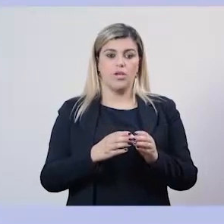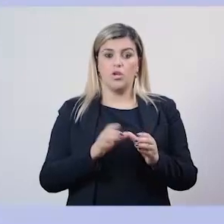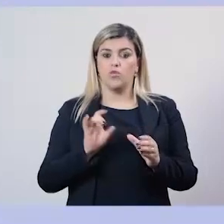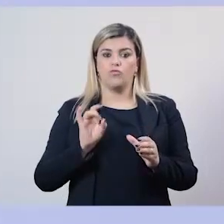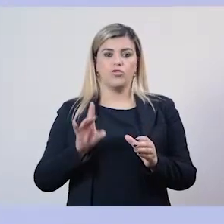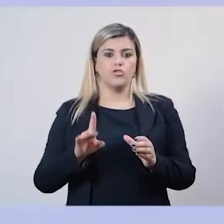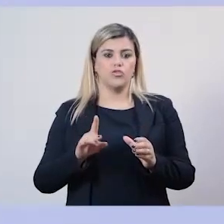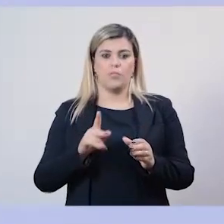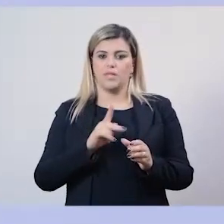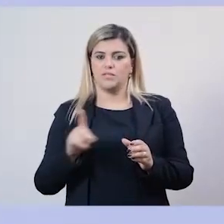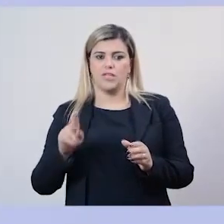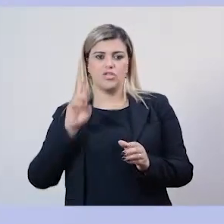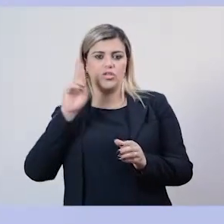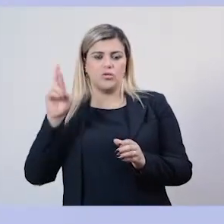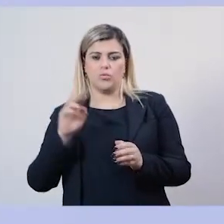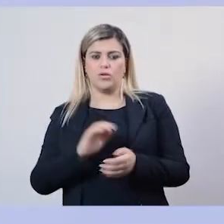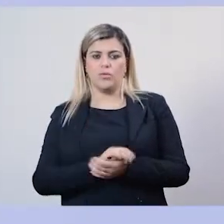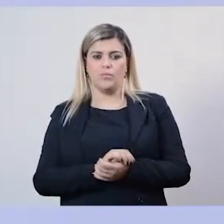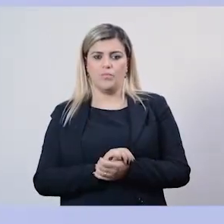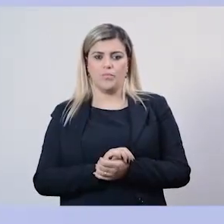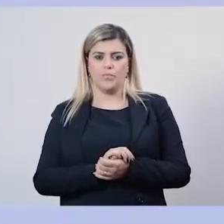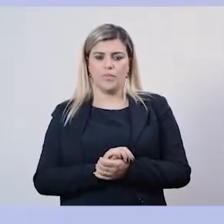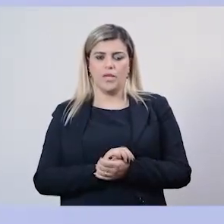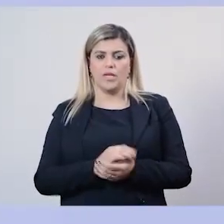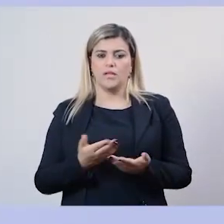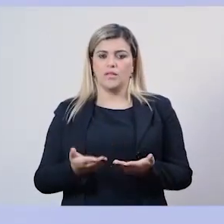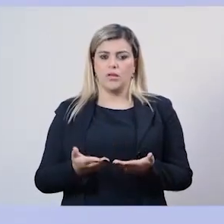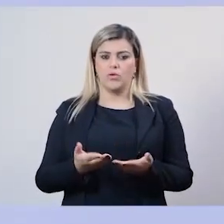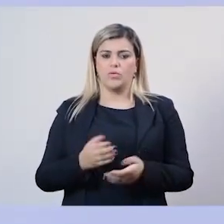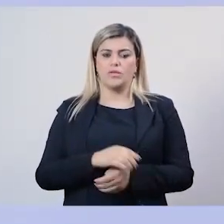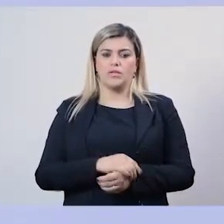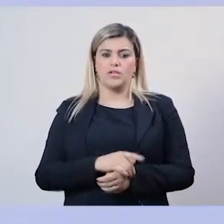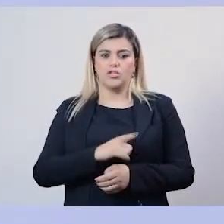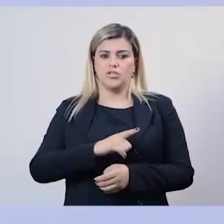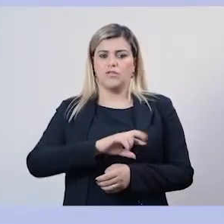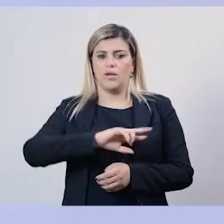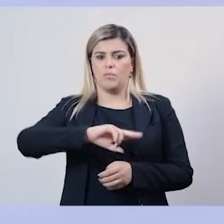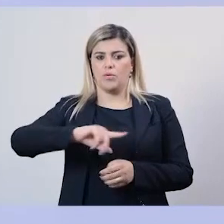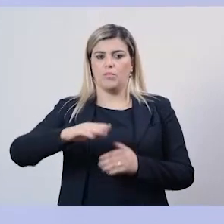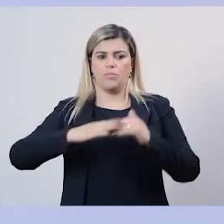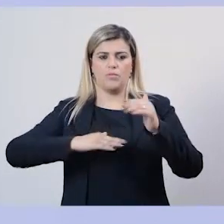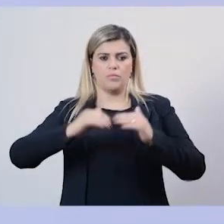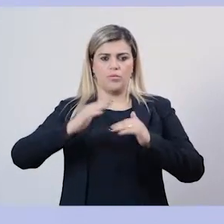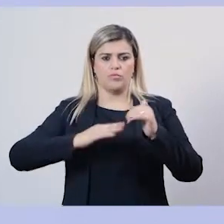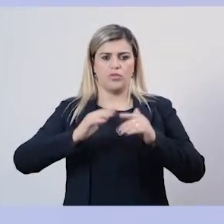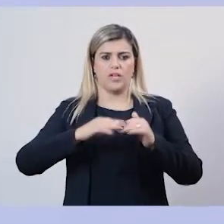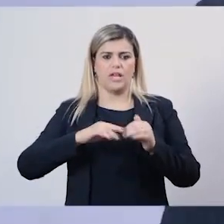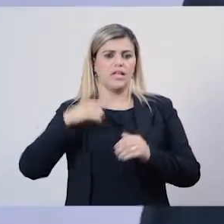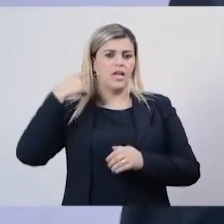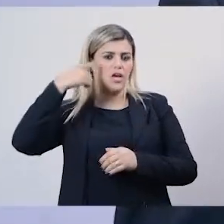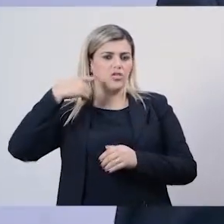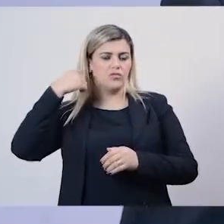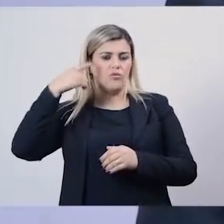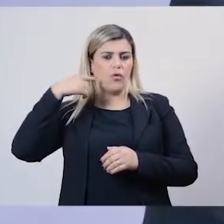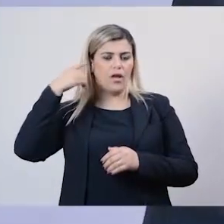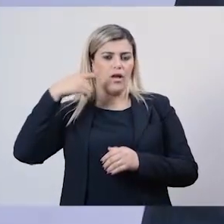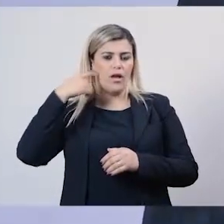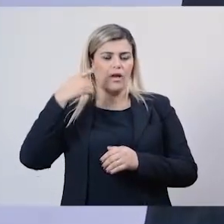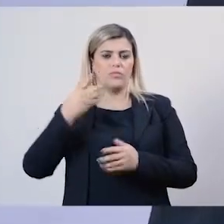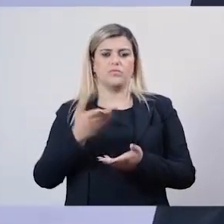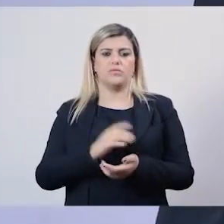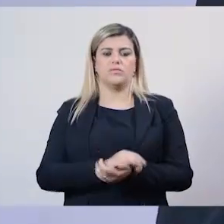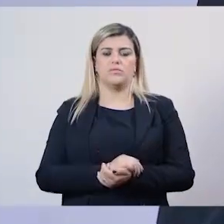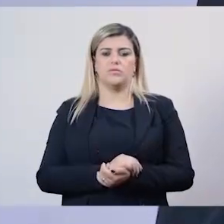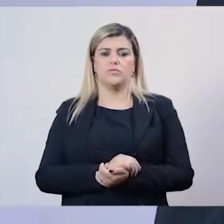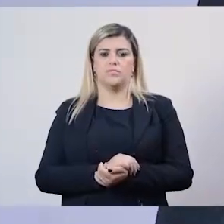segredo foi na assessoria que vocês tiveram, de outras profissões e advogados? É, recebemos,